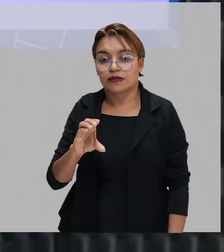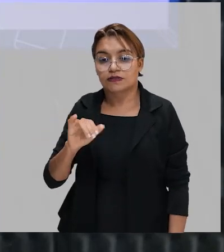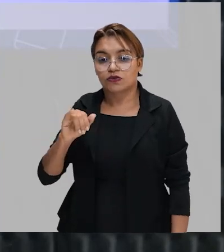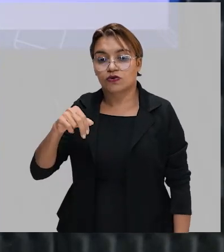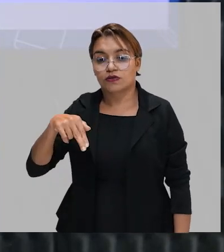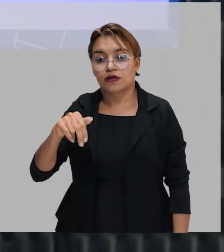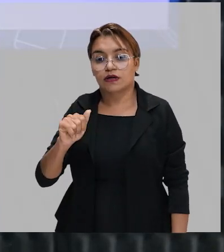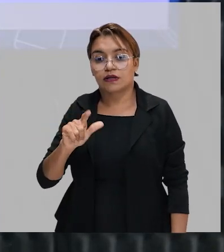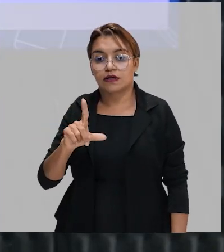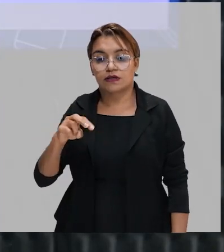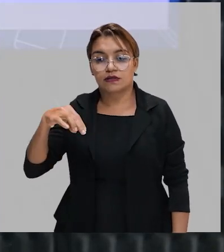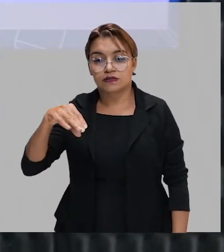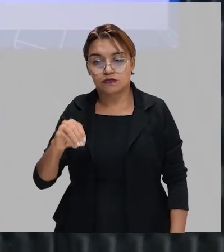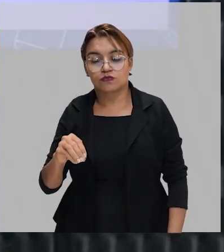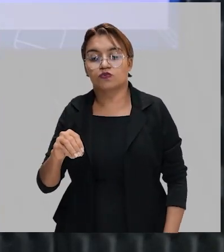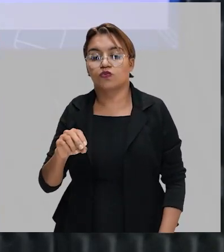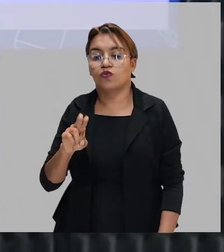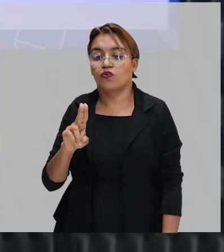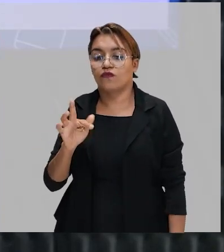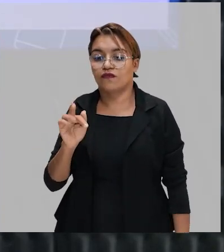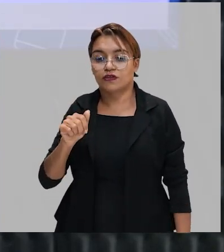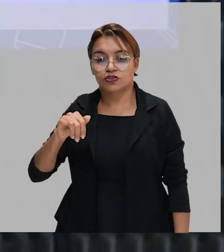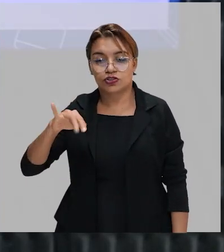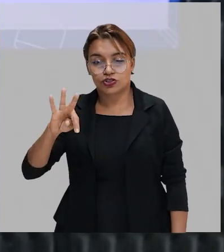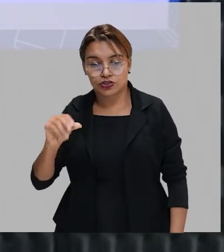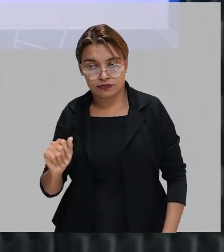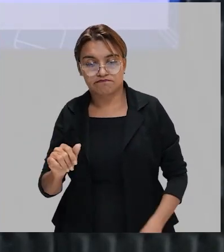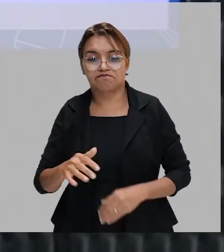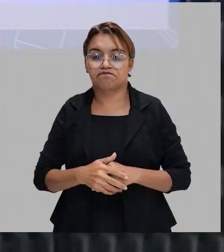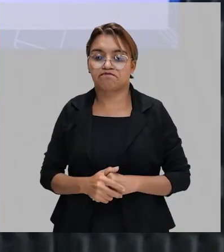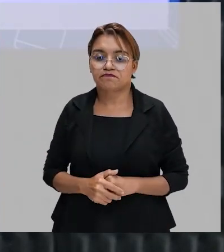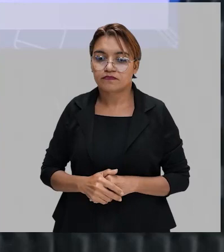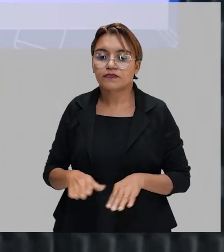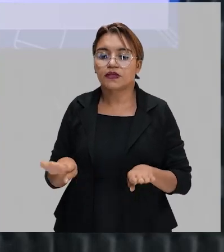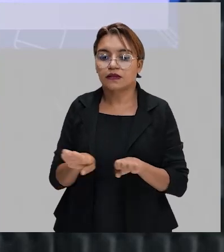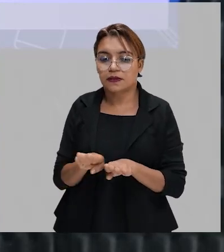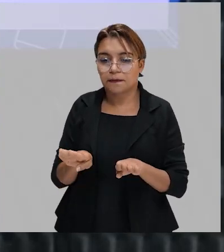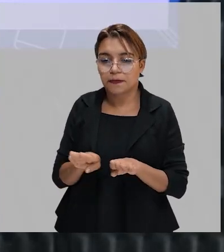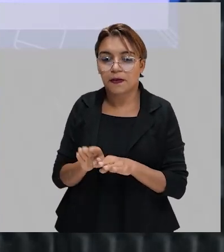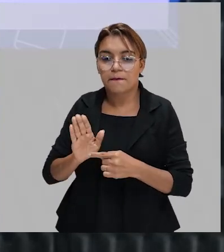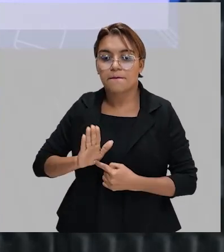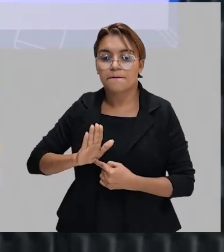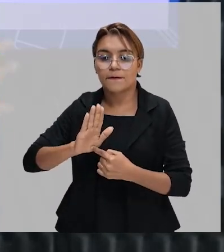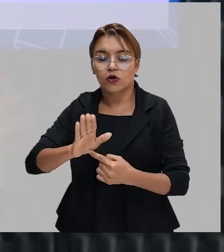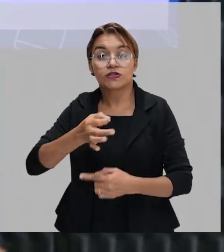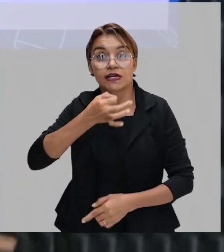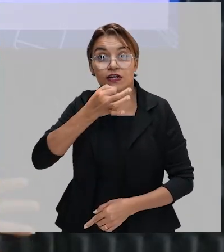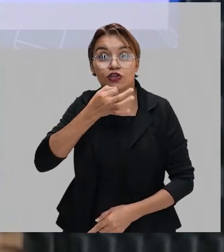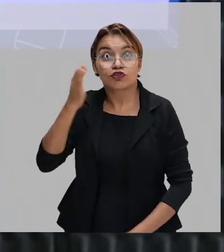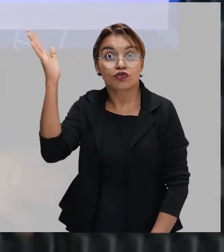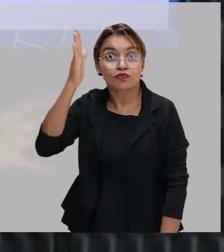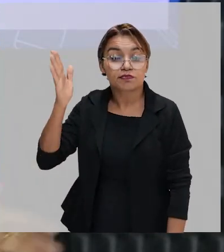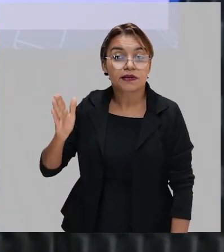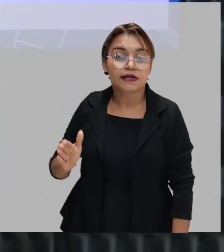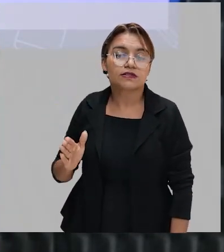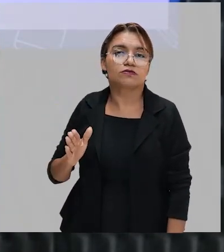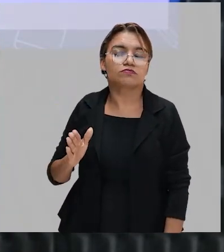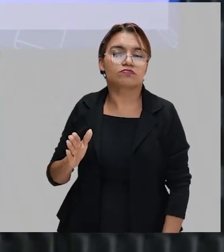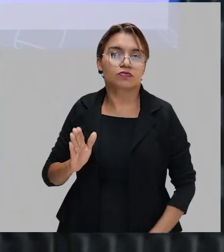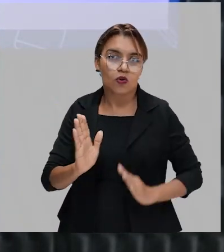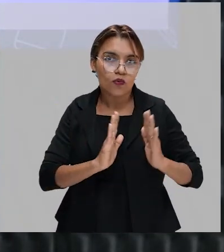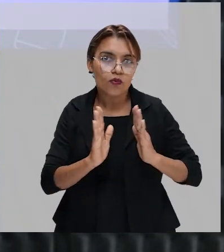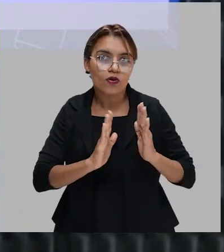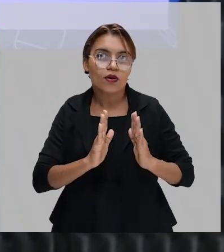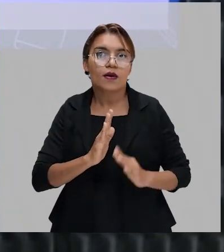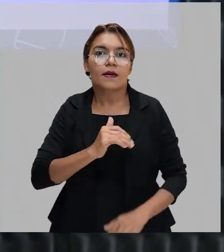Que era apresentado lá no romantismo. Radiografia crítica social do Brasil. Então, quer saber como era o Brasil nessa época de